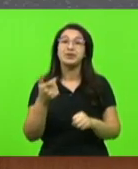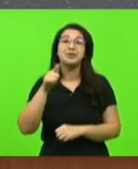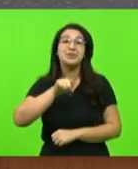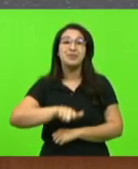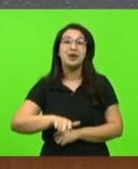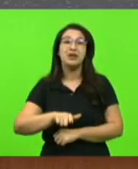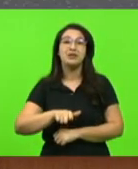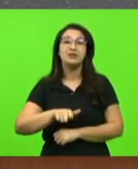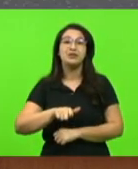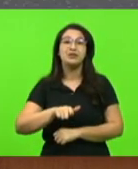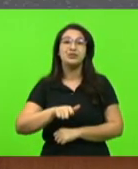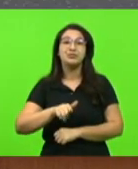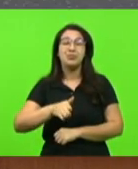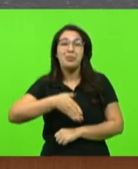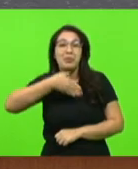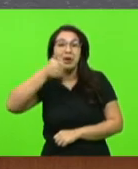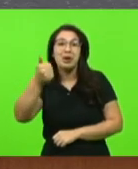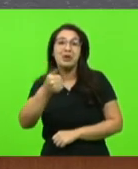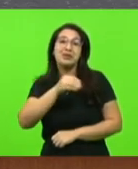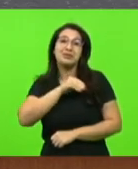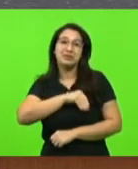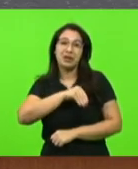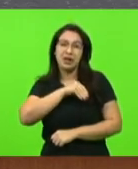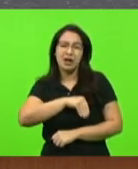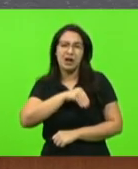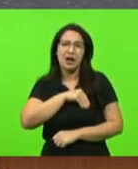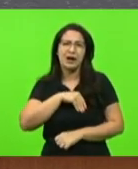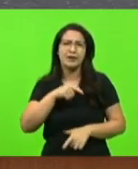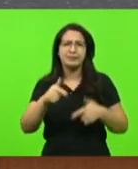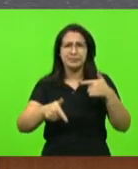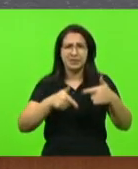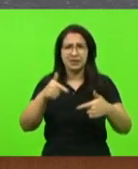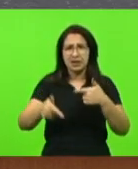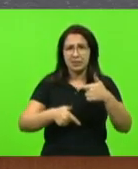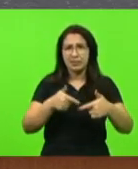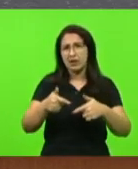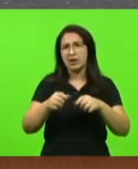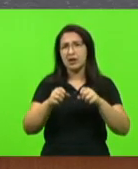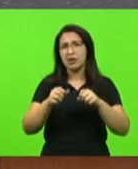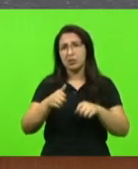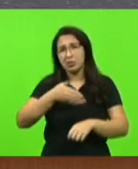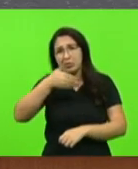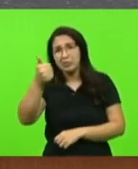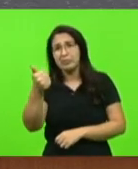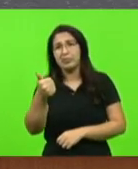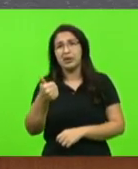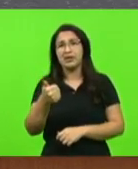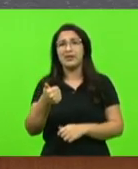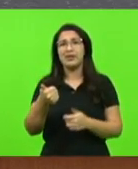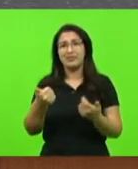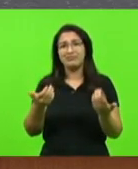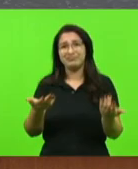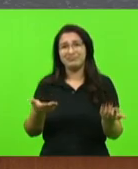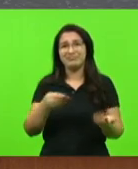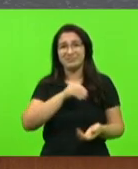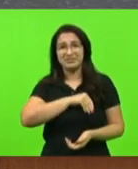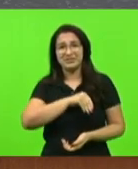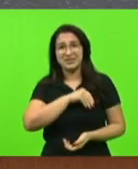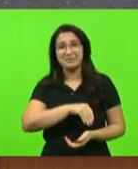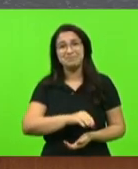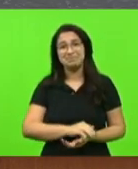salários, um emprego que possa remunerar melhor. Então, eu quero